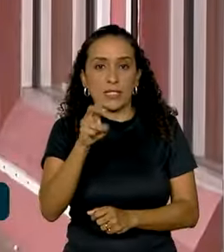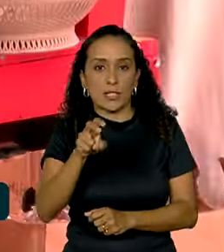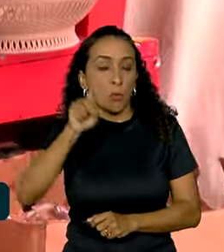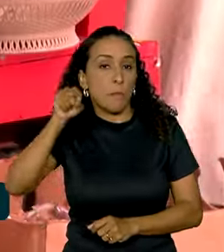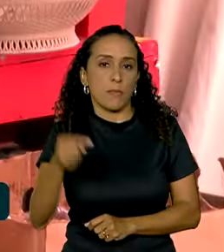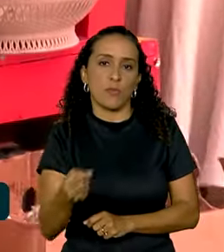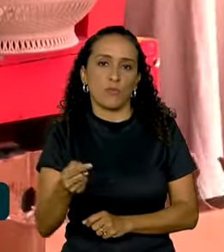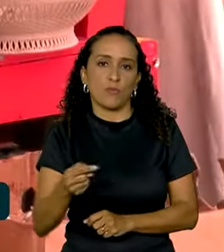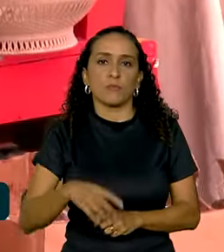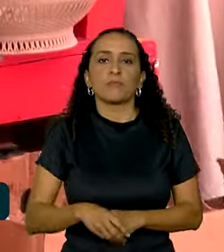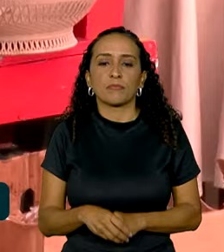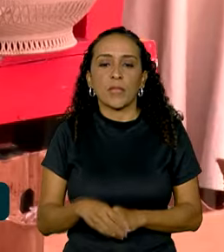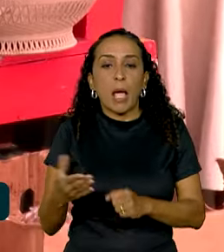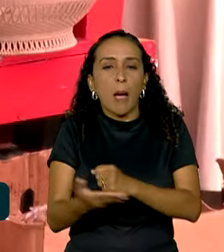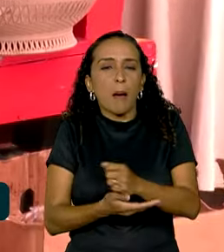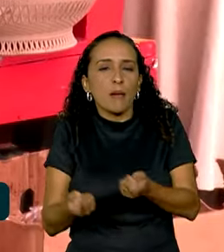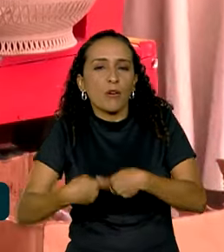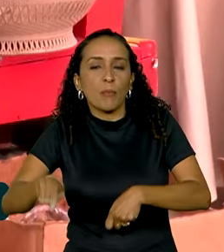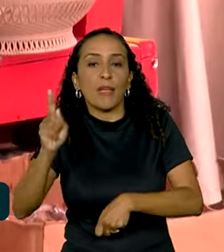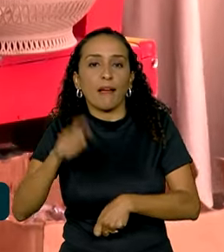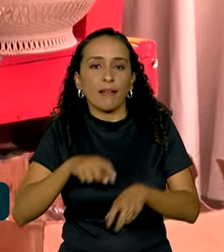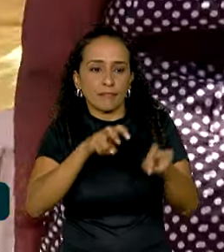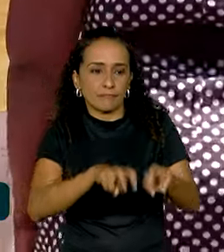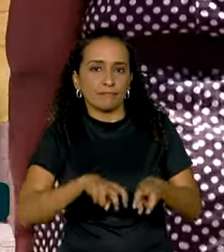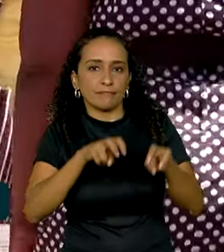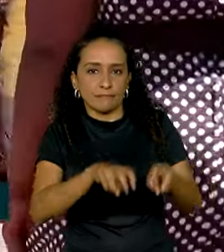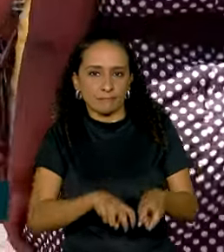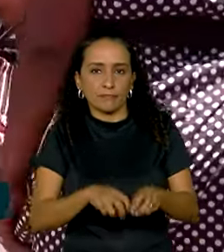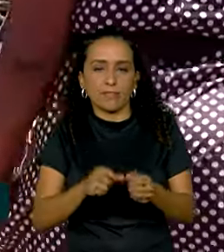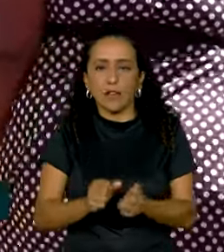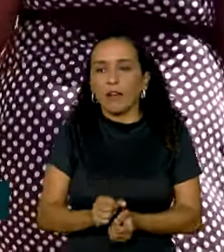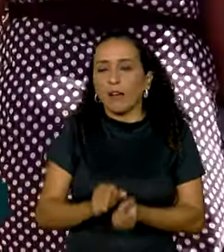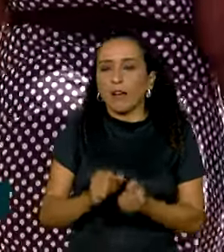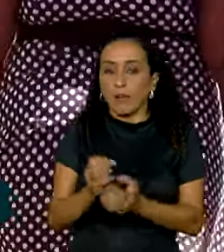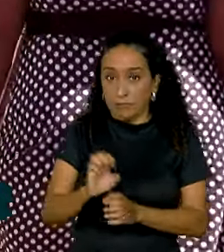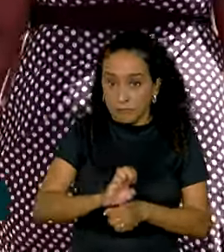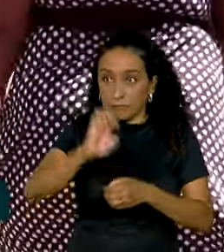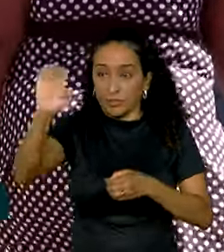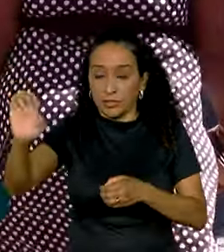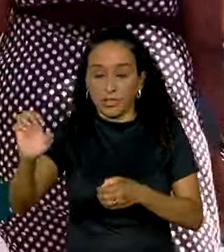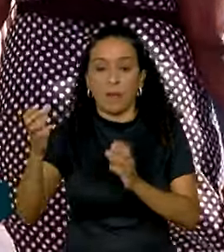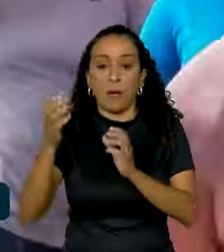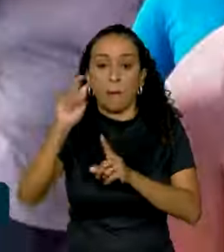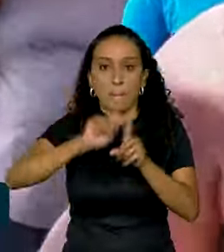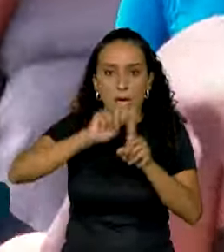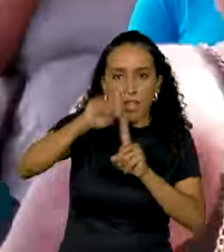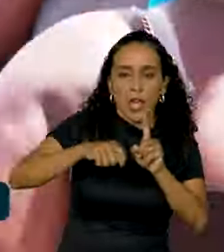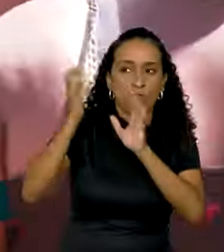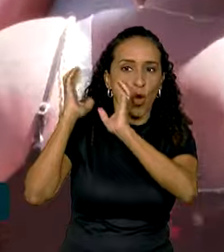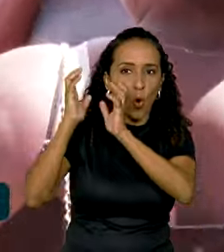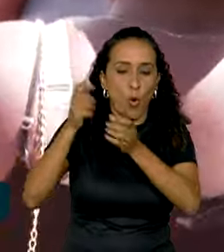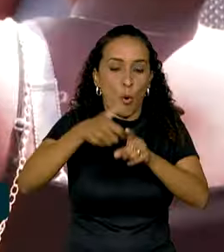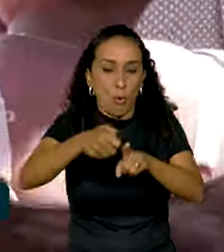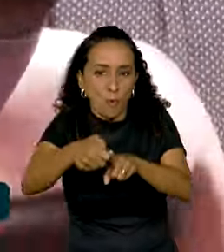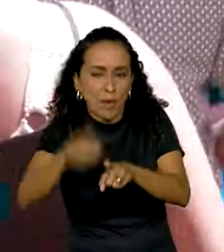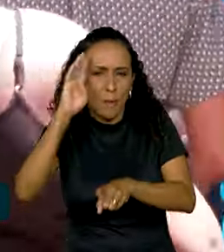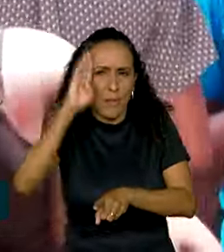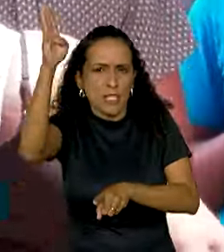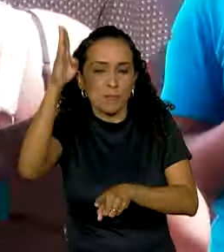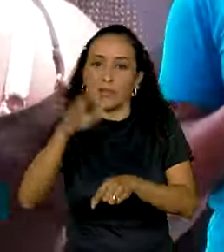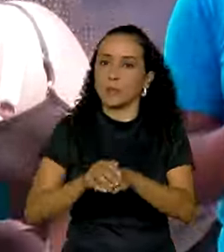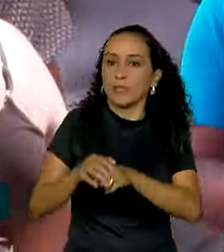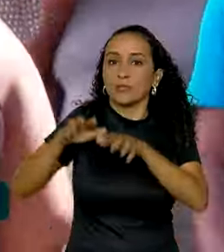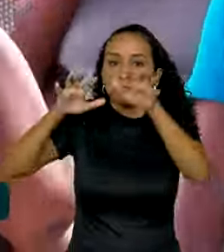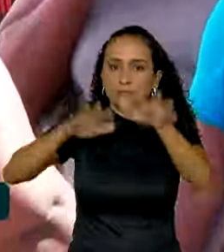mil. A base da economia é agrícola, com a exportação de bananas, coco e milho, principalmente para o Reino